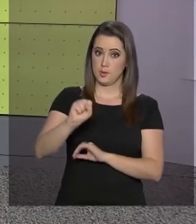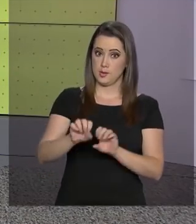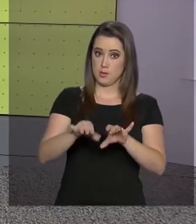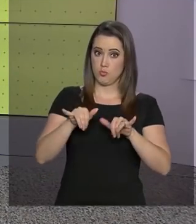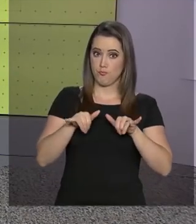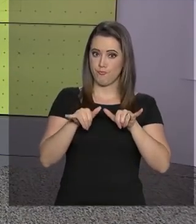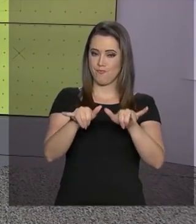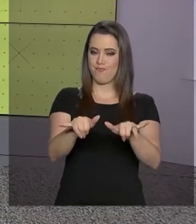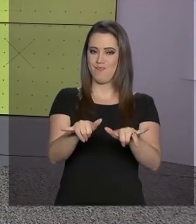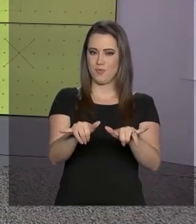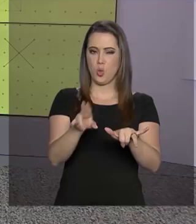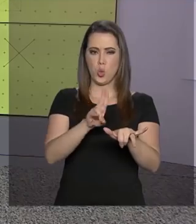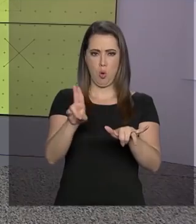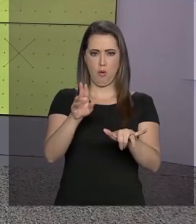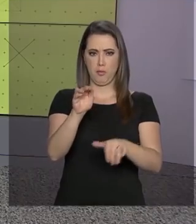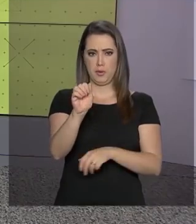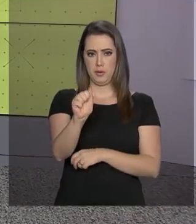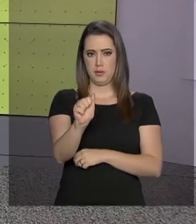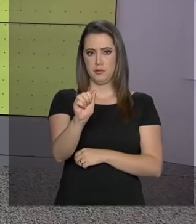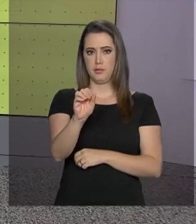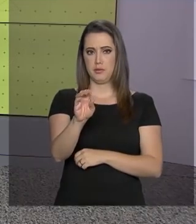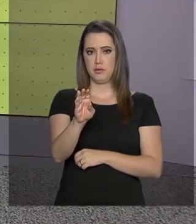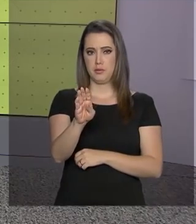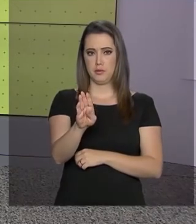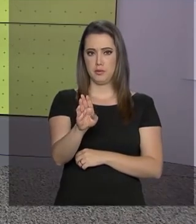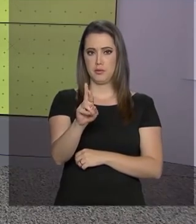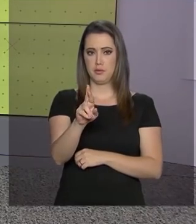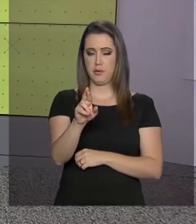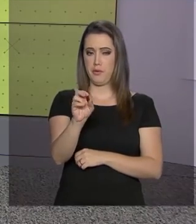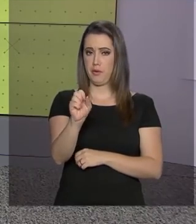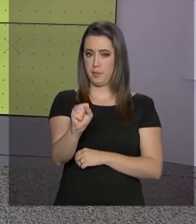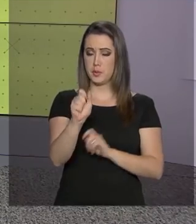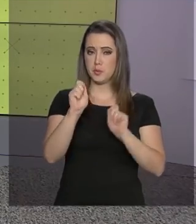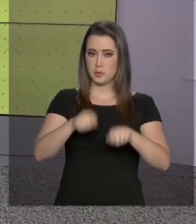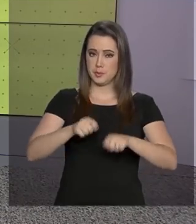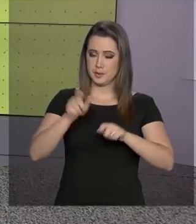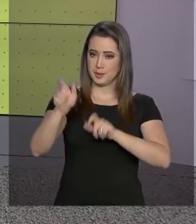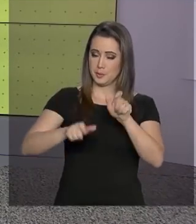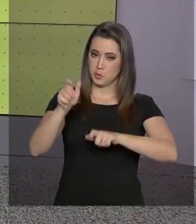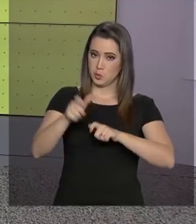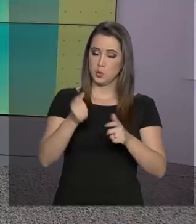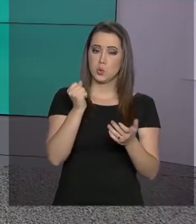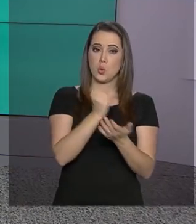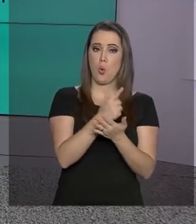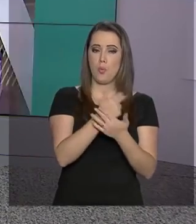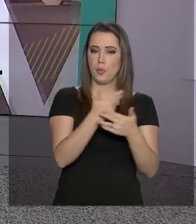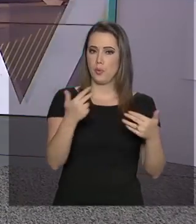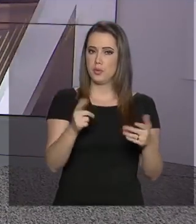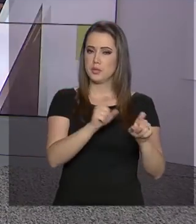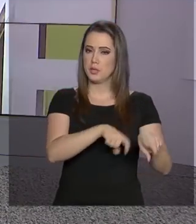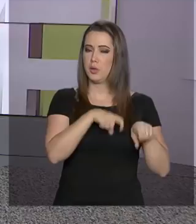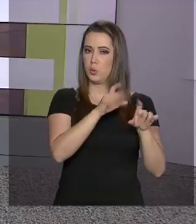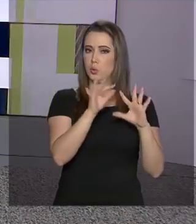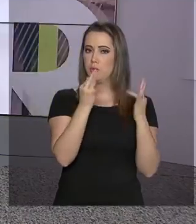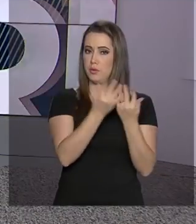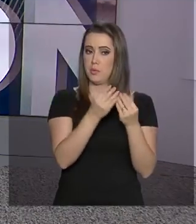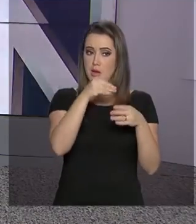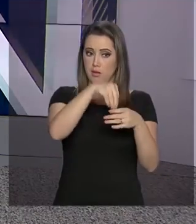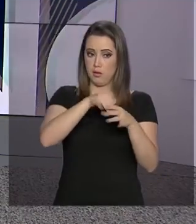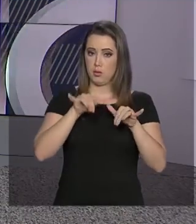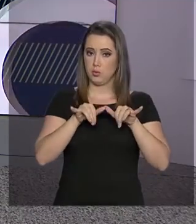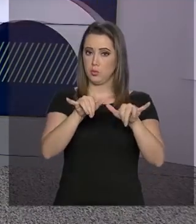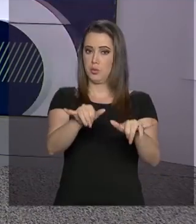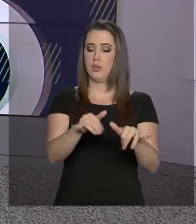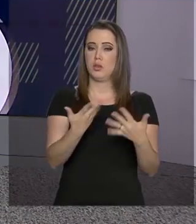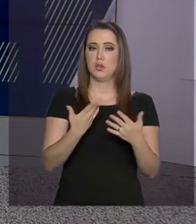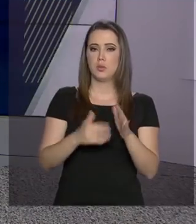Supermercados, a Abras, vai permitir que o consumidor compre produtos da agricultura familiar em supermercados. O projeto piloto vai ser